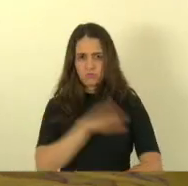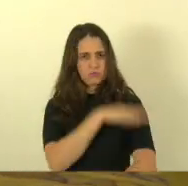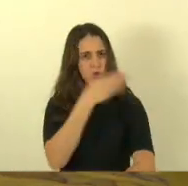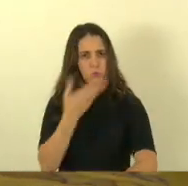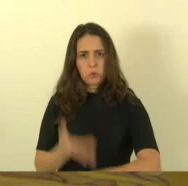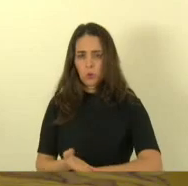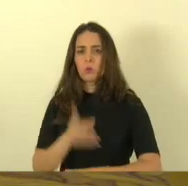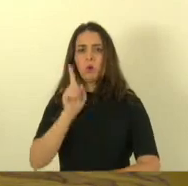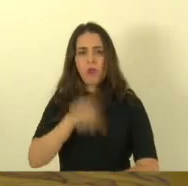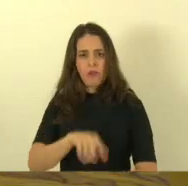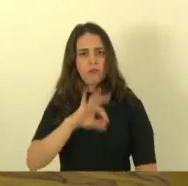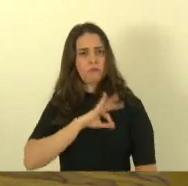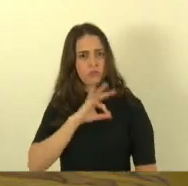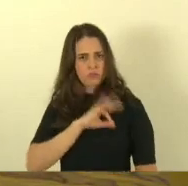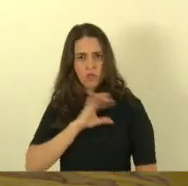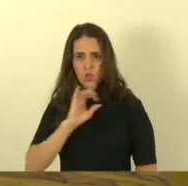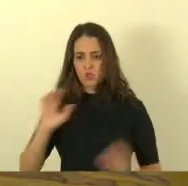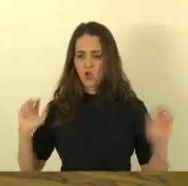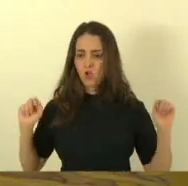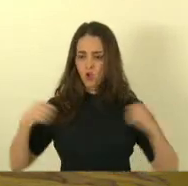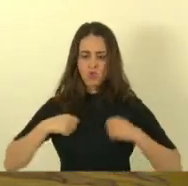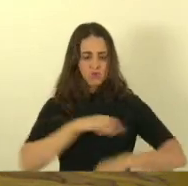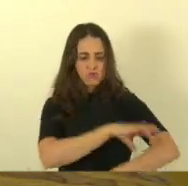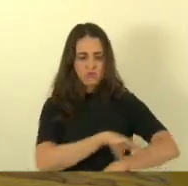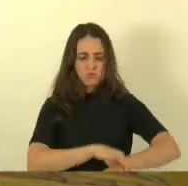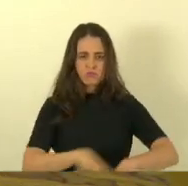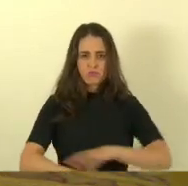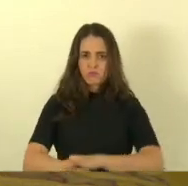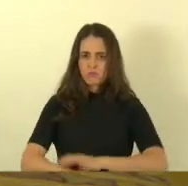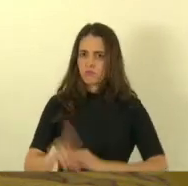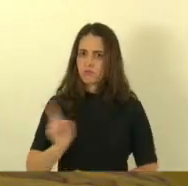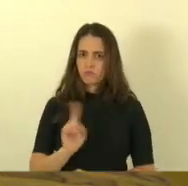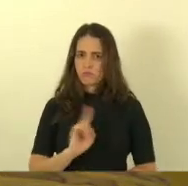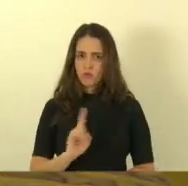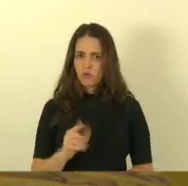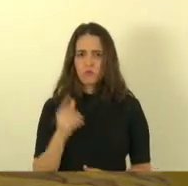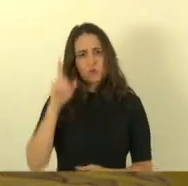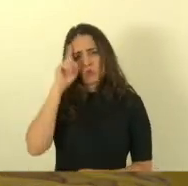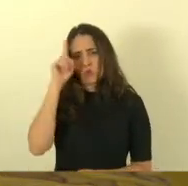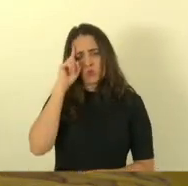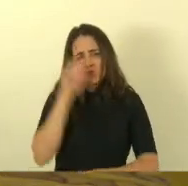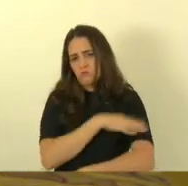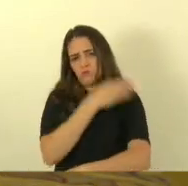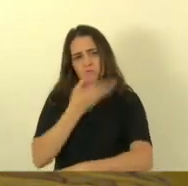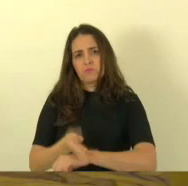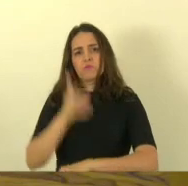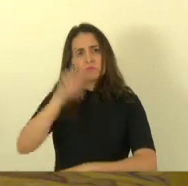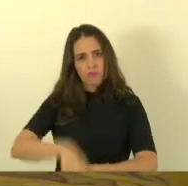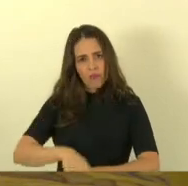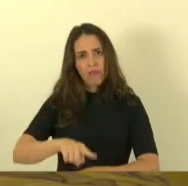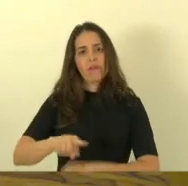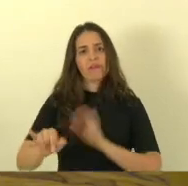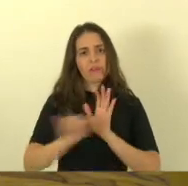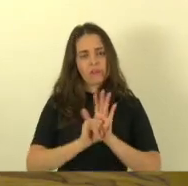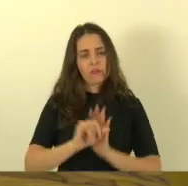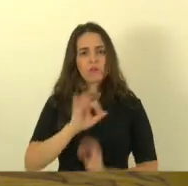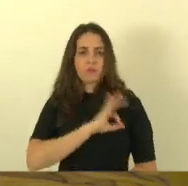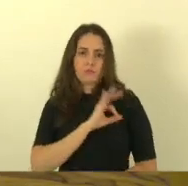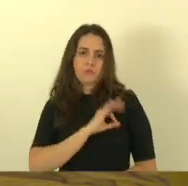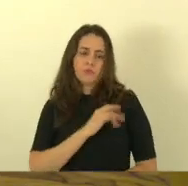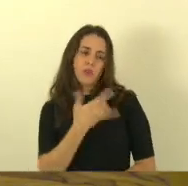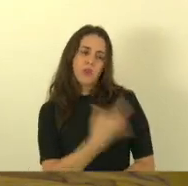meus amigos meus heróis policiais militares tenho pena dessa vereadora